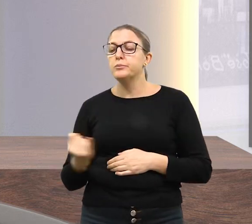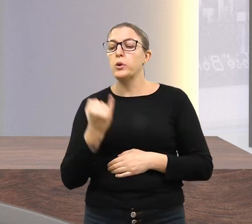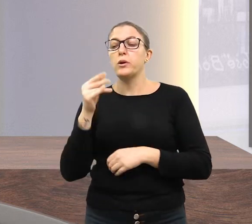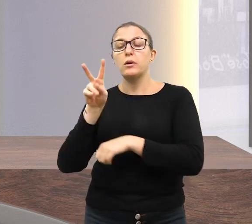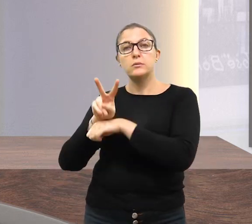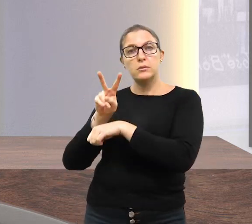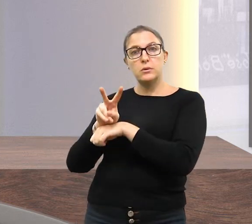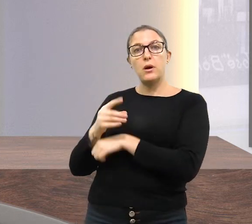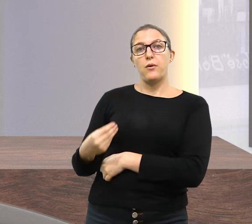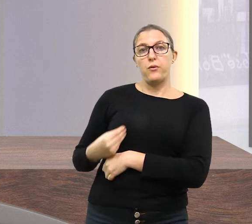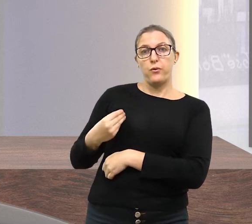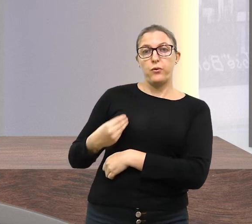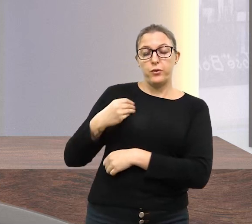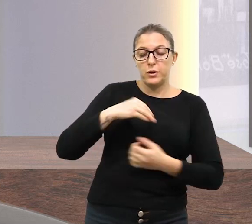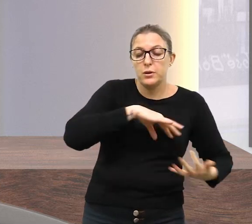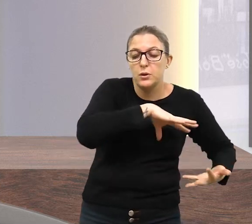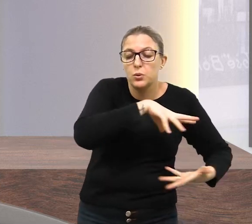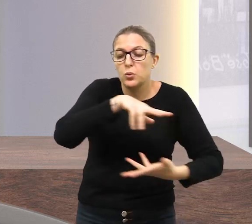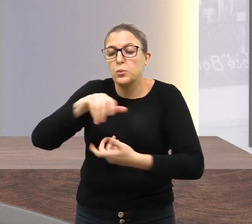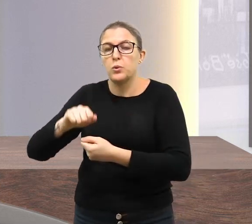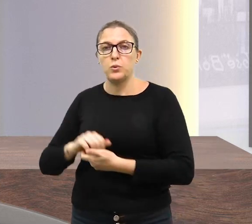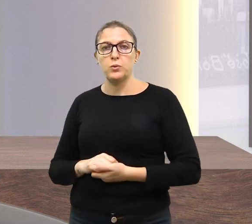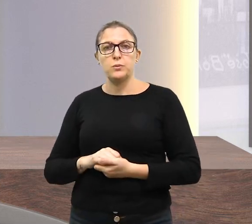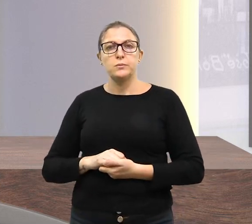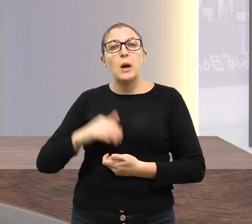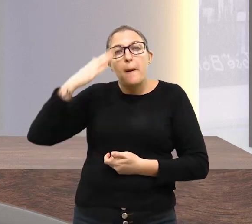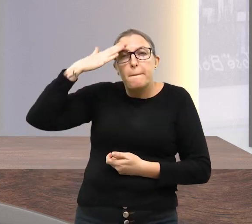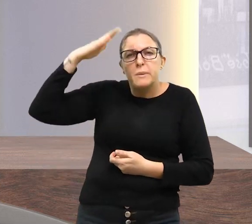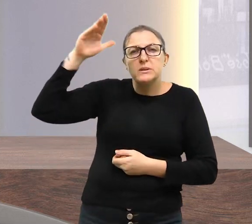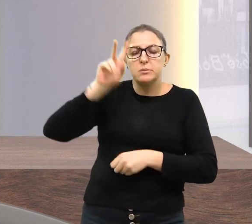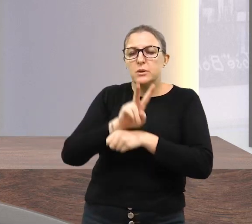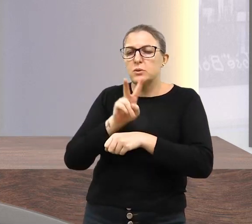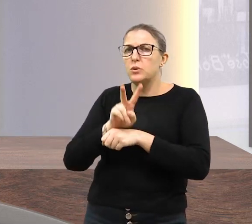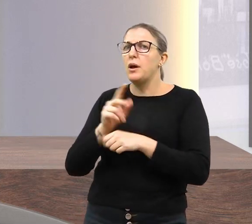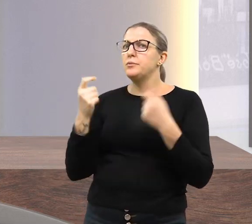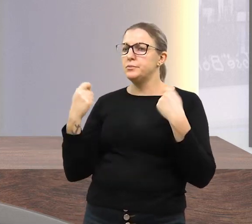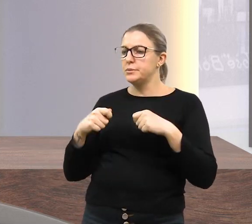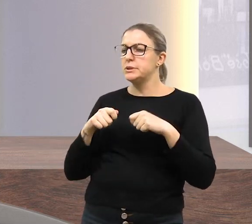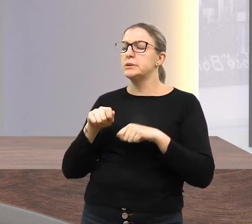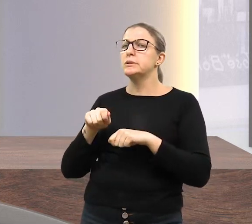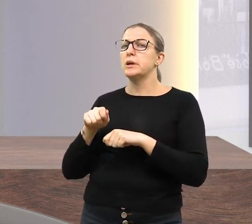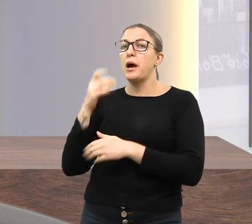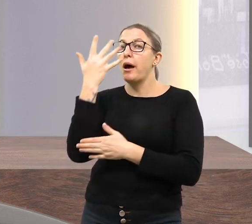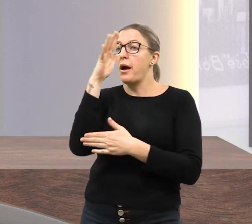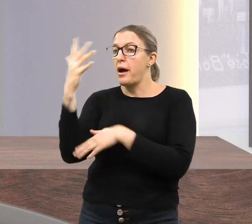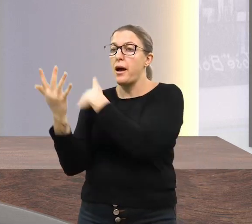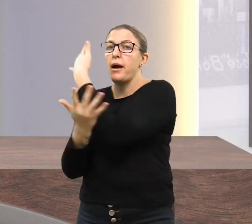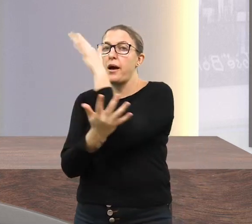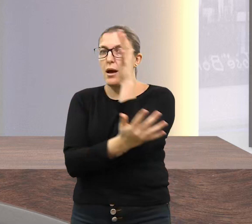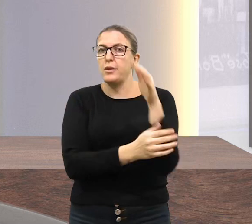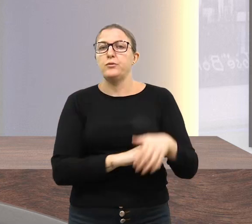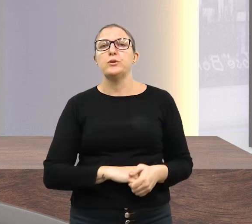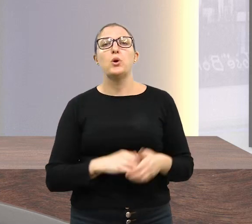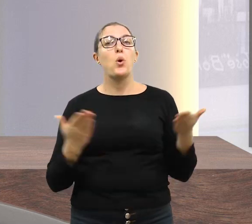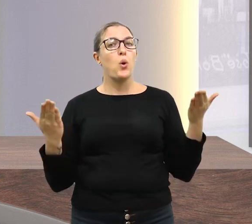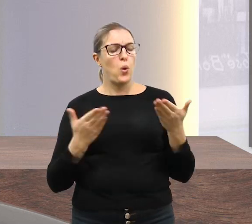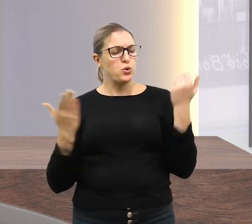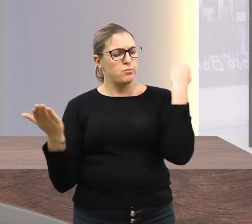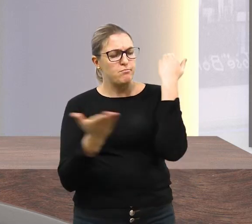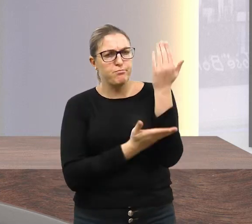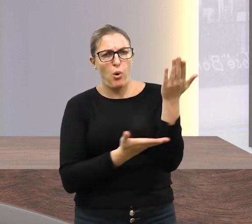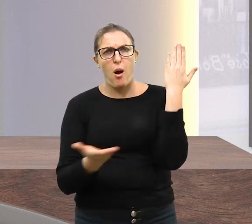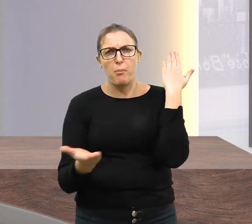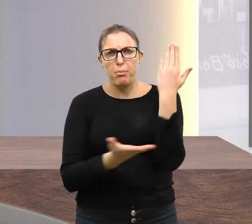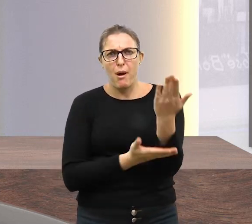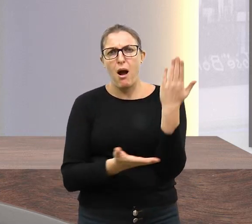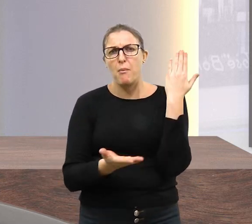Entre os principais cuidados está a conservação das árvores. Hoje, o corte indiscriminado é proibido e